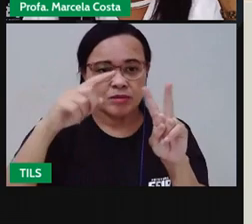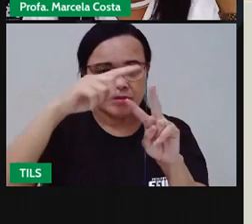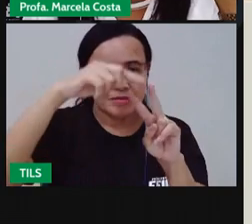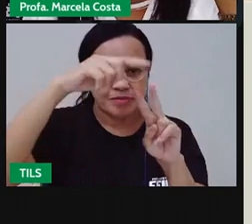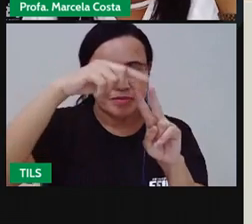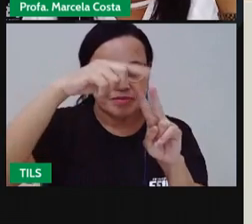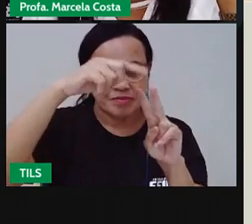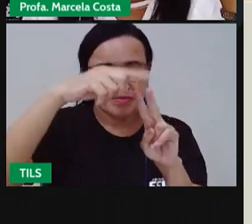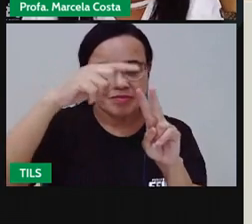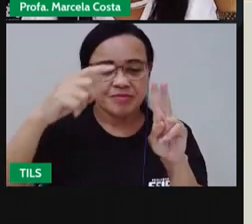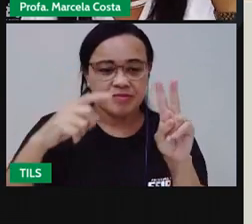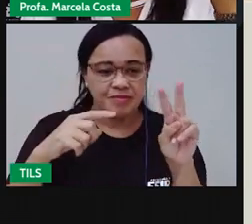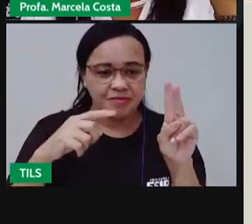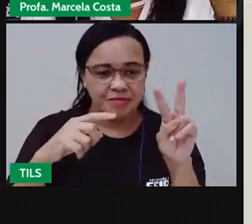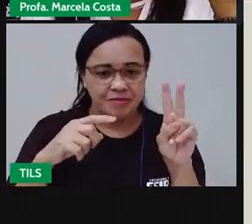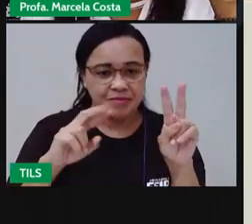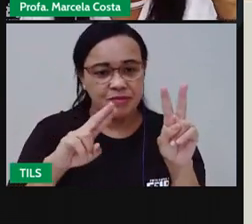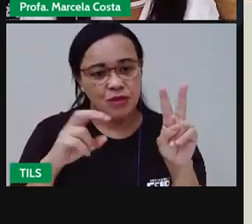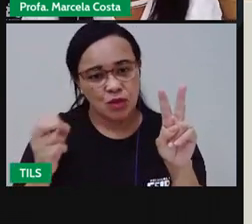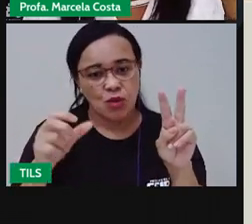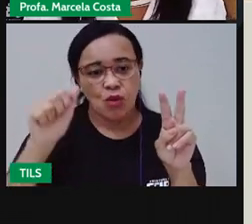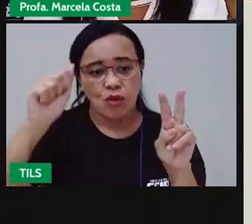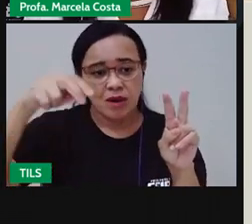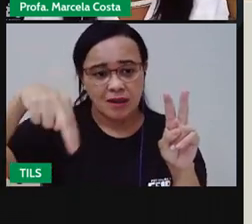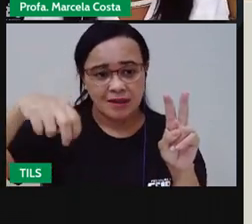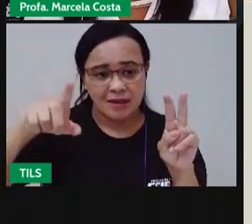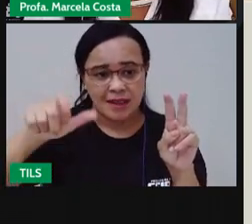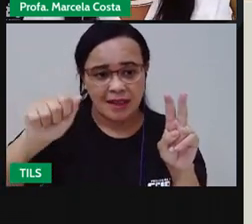Seu vizinho ou anelar.